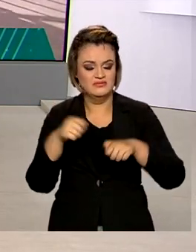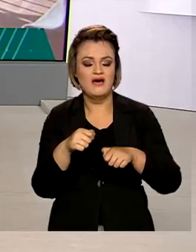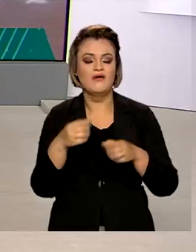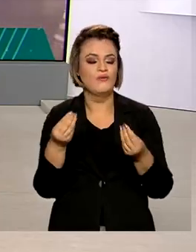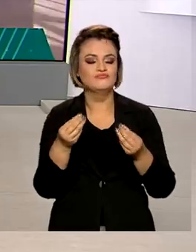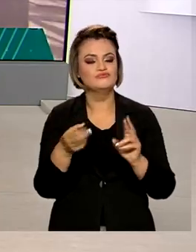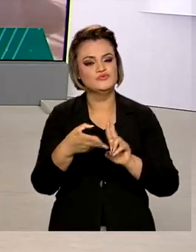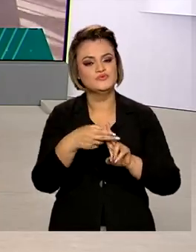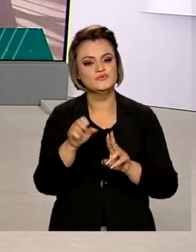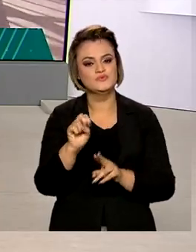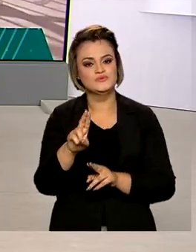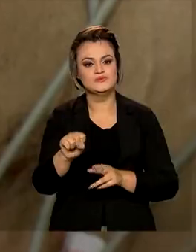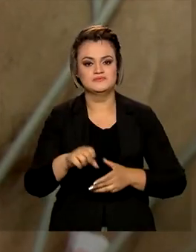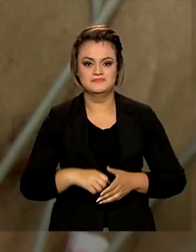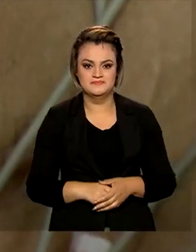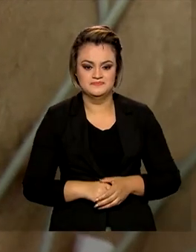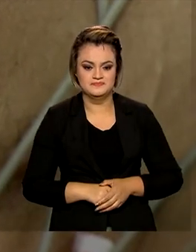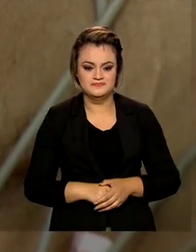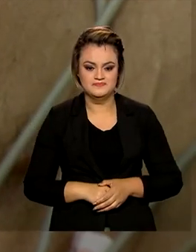feito pelo SUS.